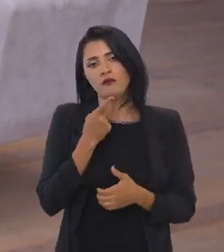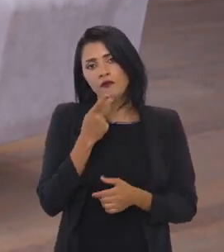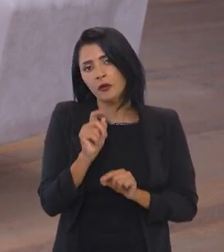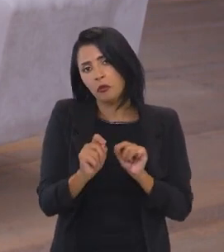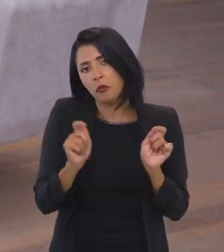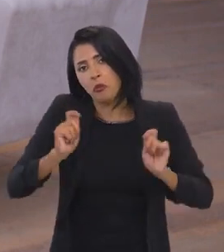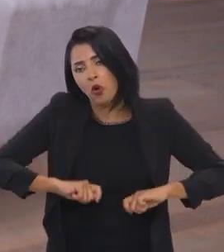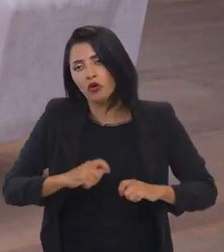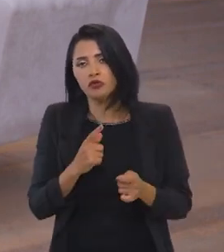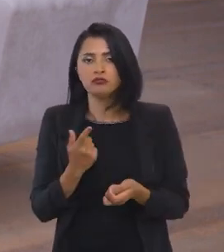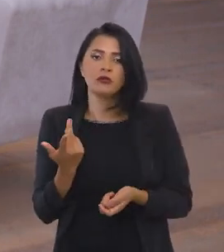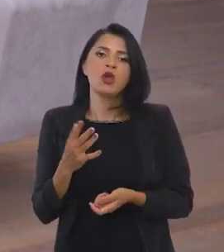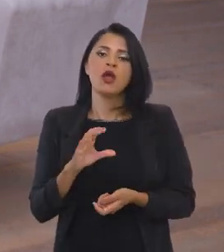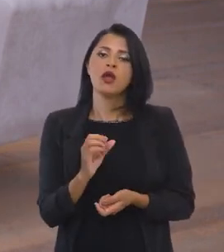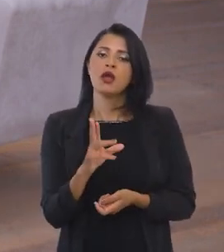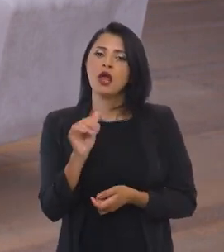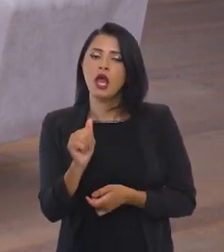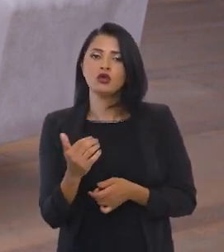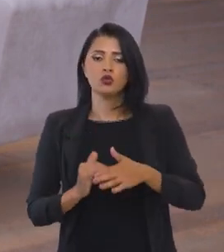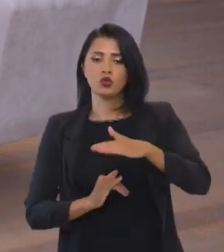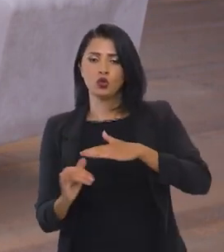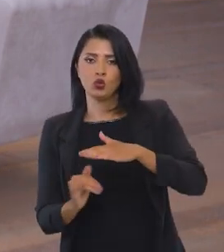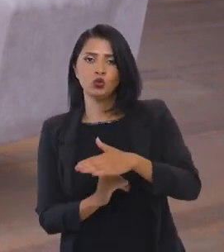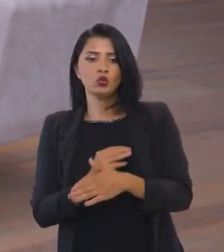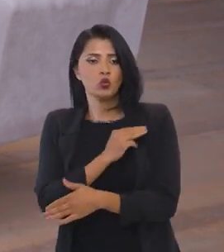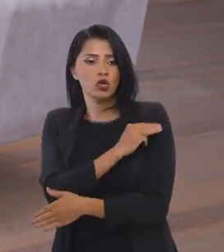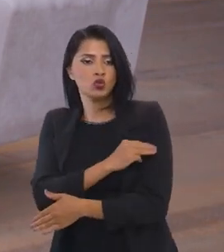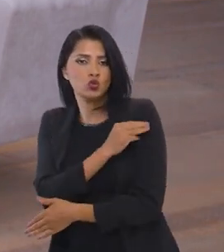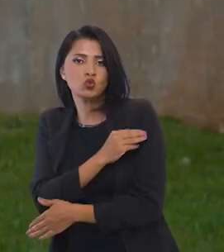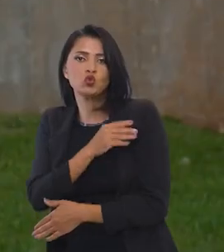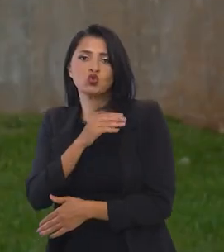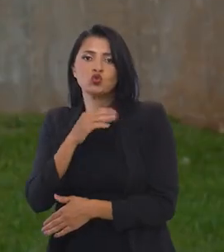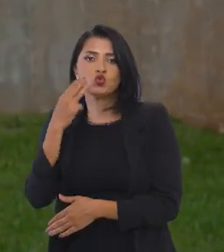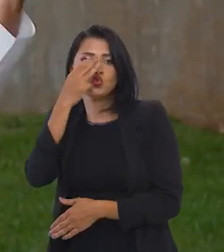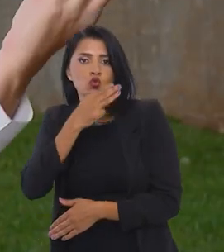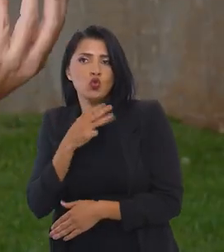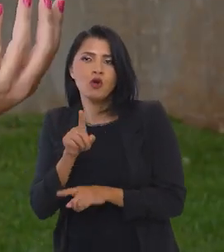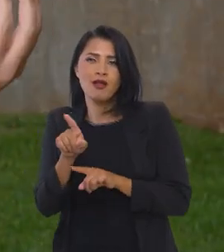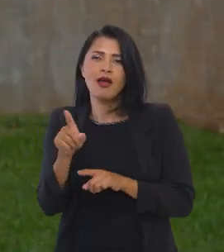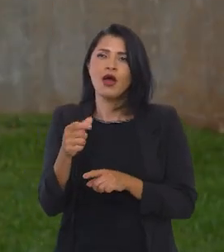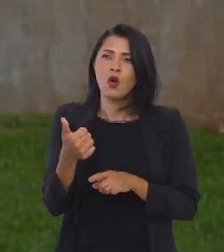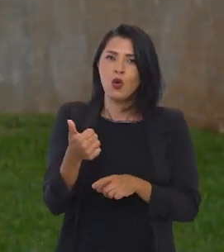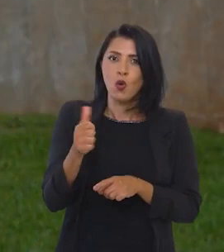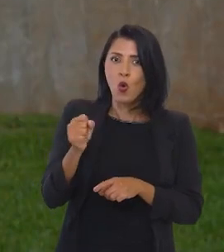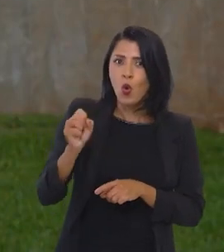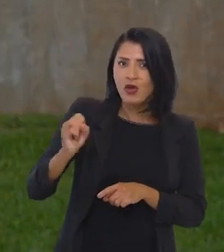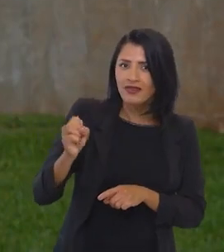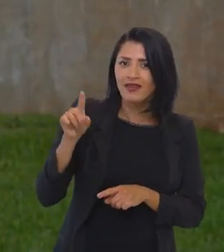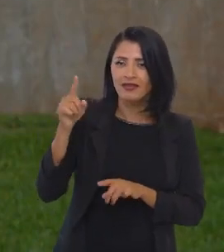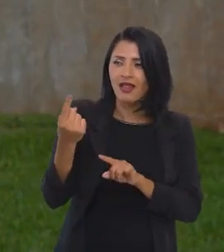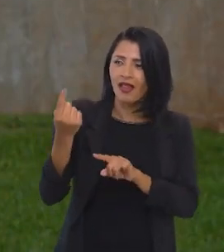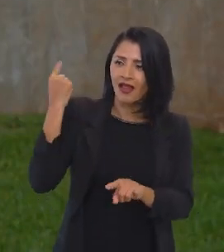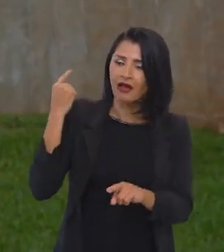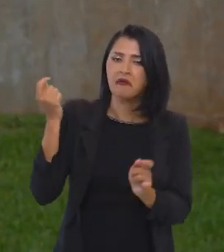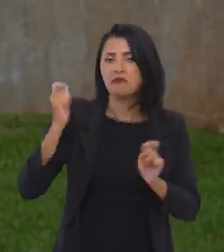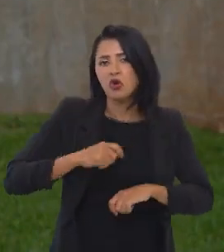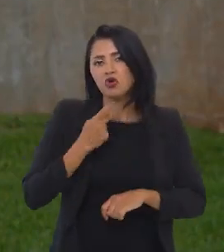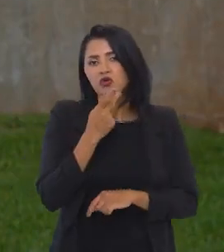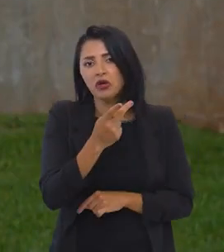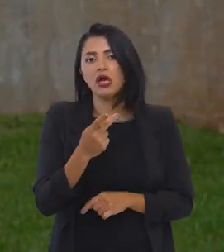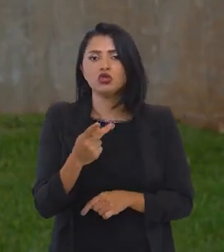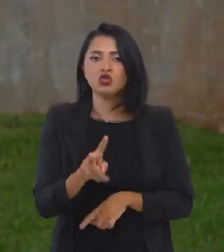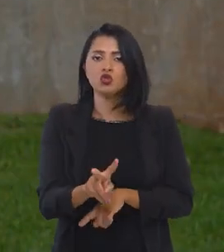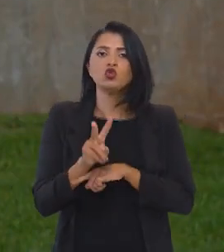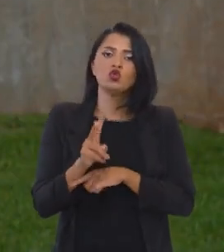Eu posso estar falando, por exemplo, de um crédito do Instituto do Açúcar e do Álcool, que é um instituto dos anos 80, lá do setor sucro-alcooleiro,